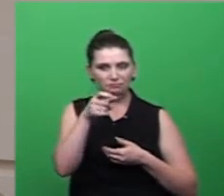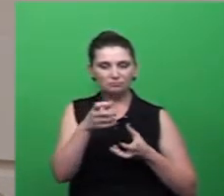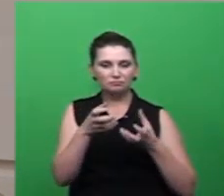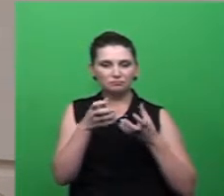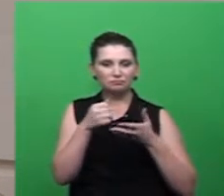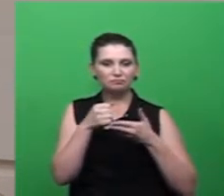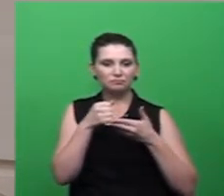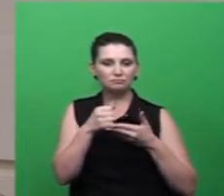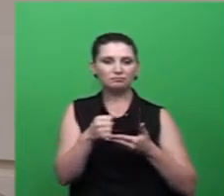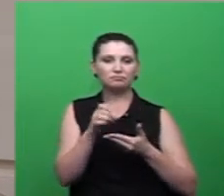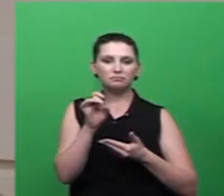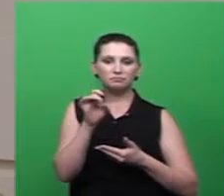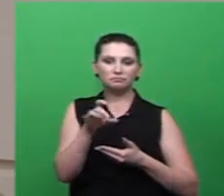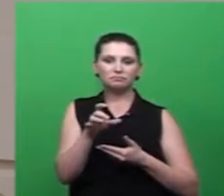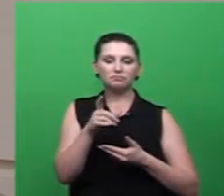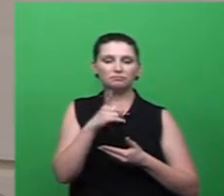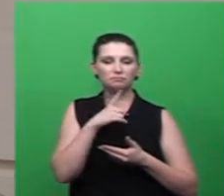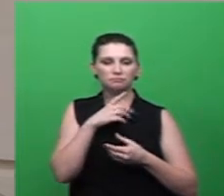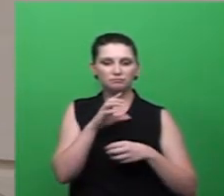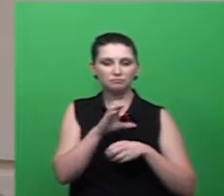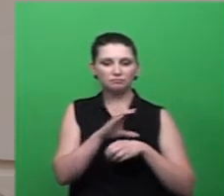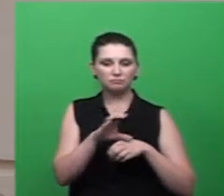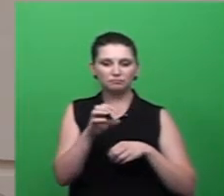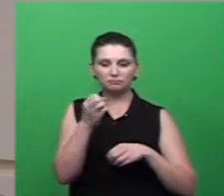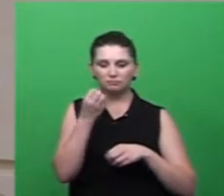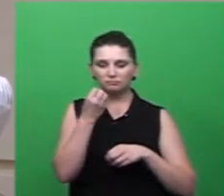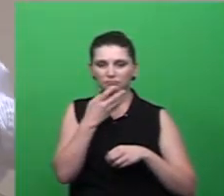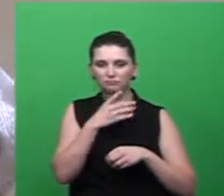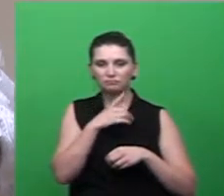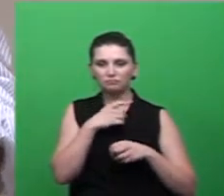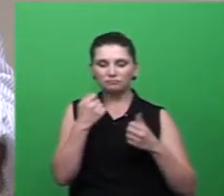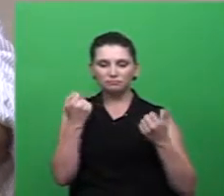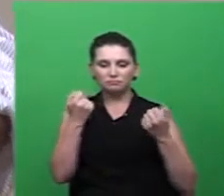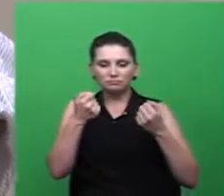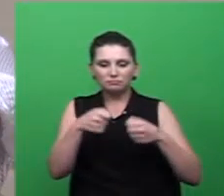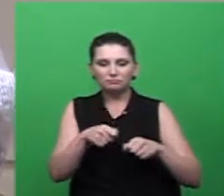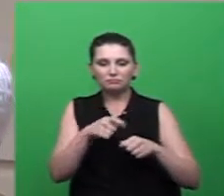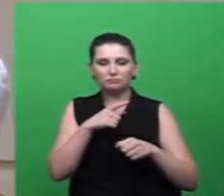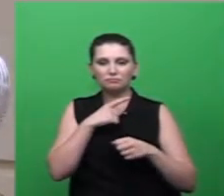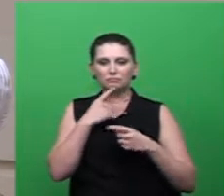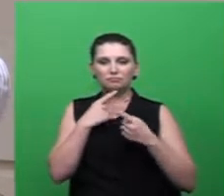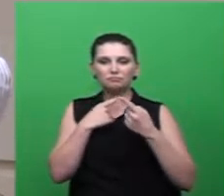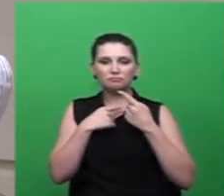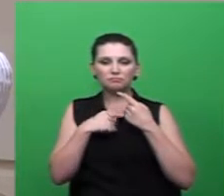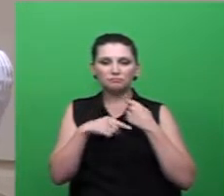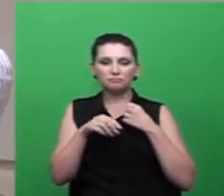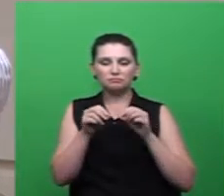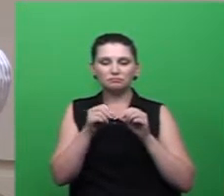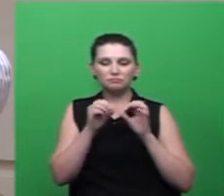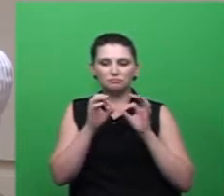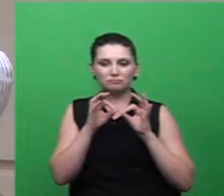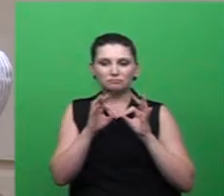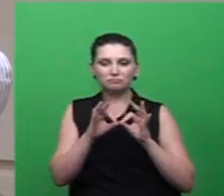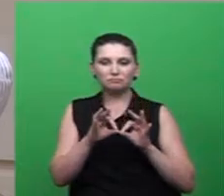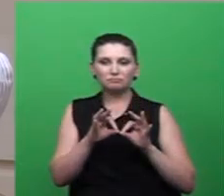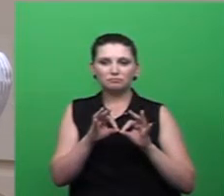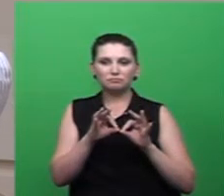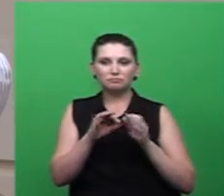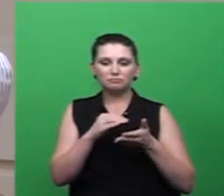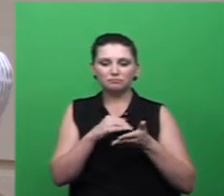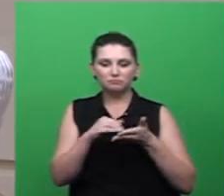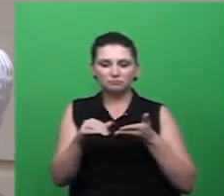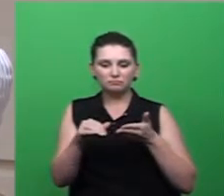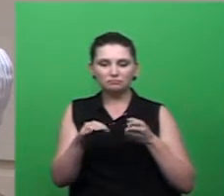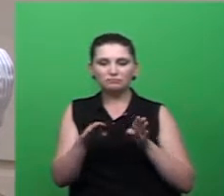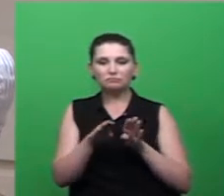com muita capacidade com muita muita vontade de acertar e a secretaria da